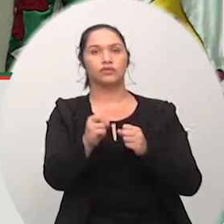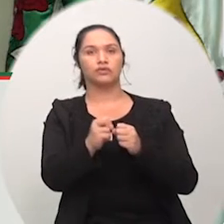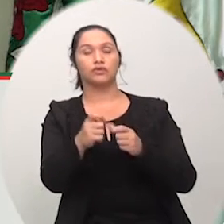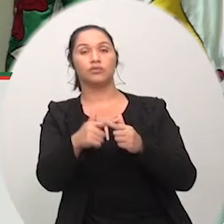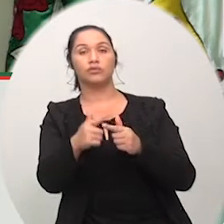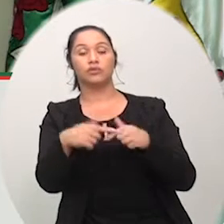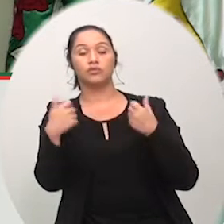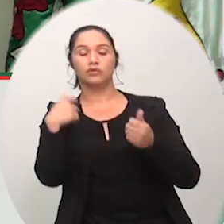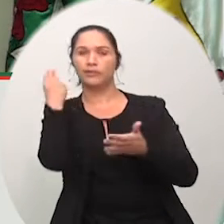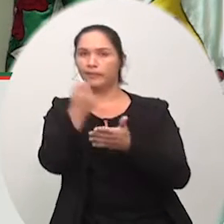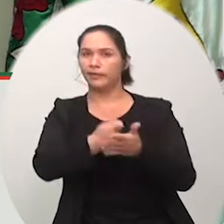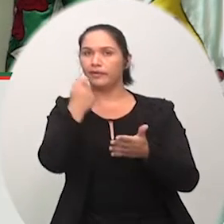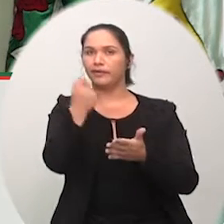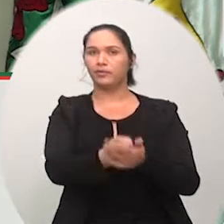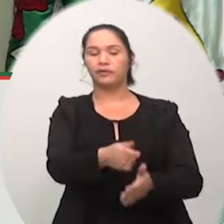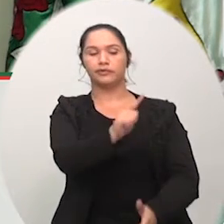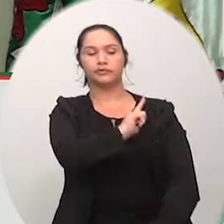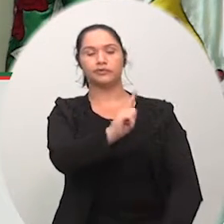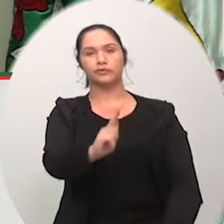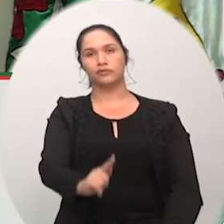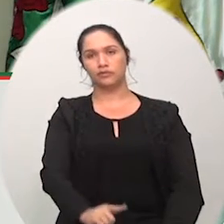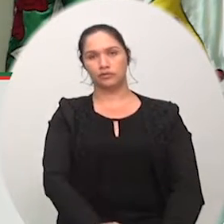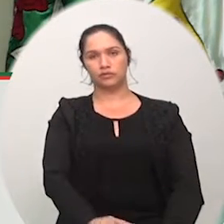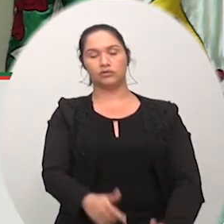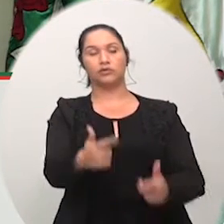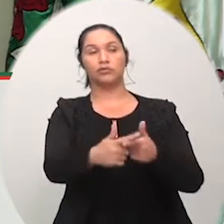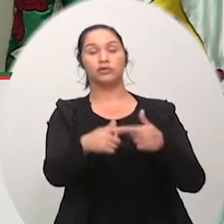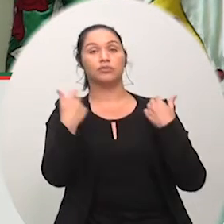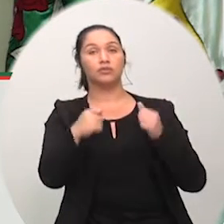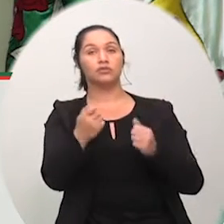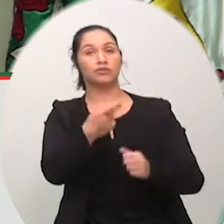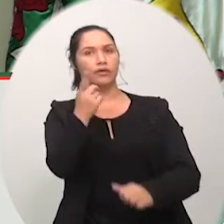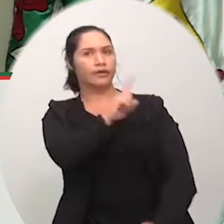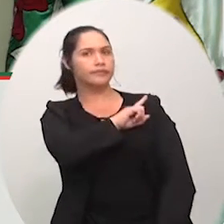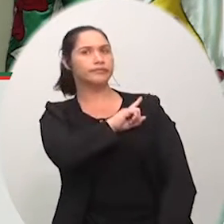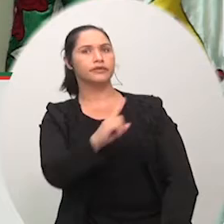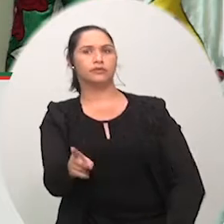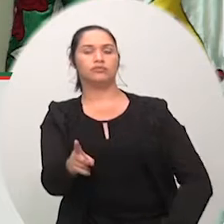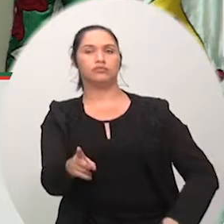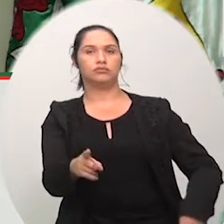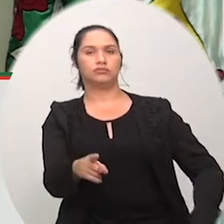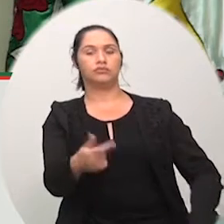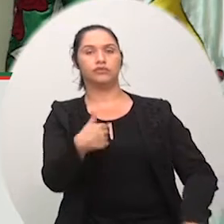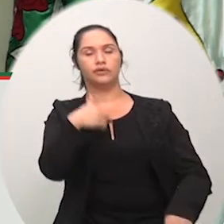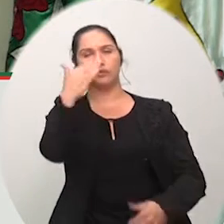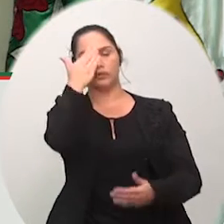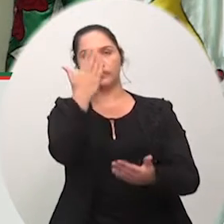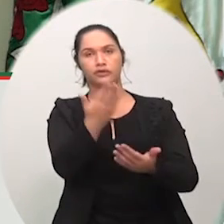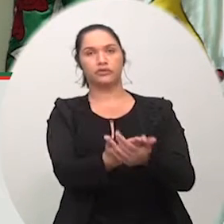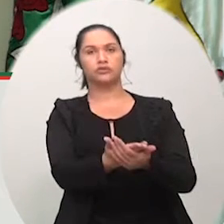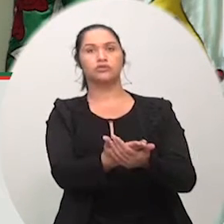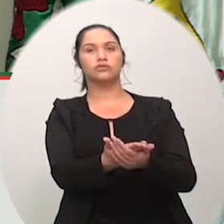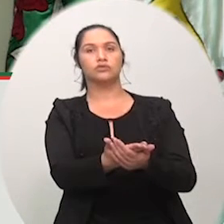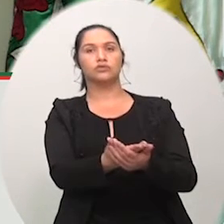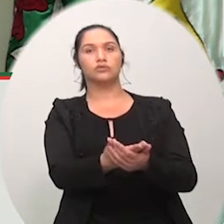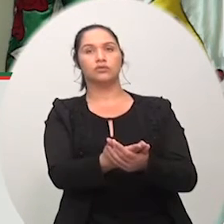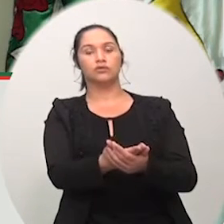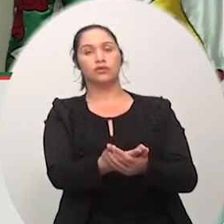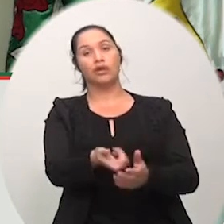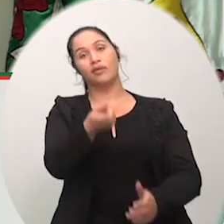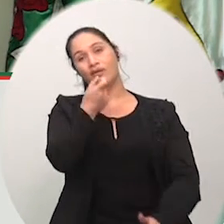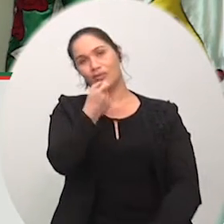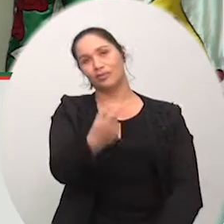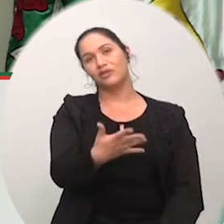que cobrar do governador também que se manifeste contra essa instalação de pedágio eu acho que seria o caminho uma ideia